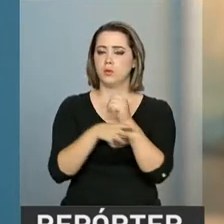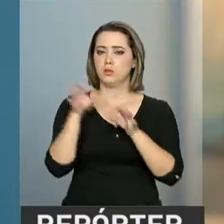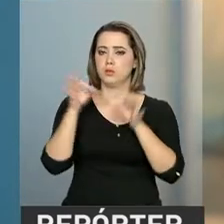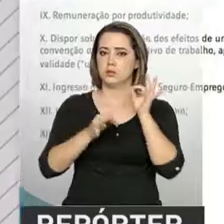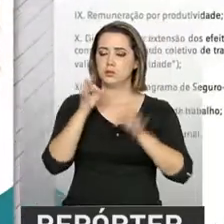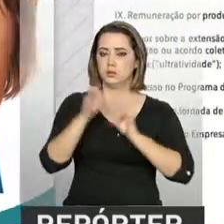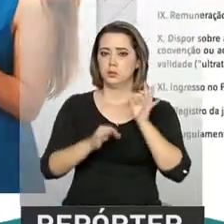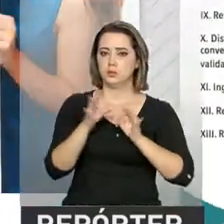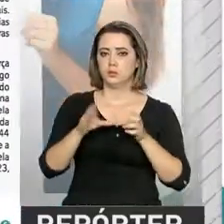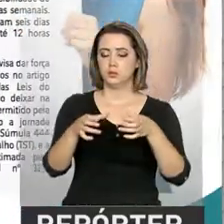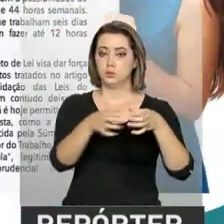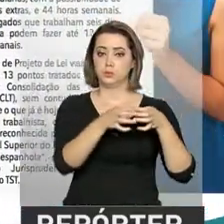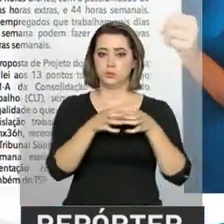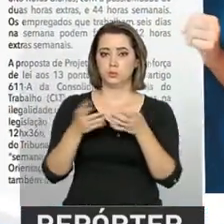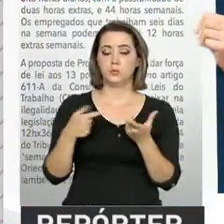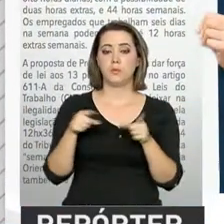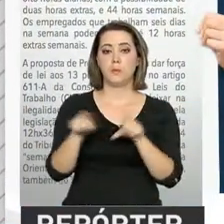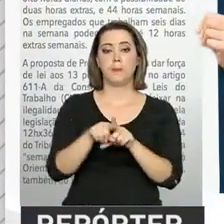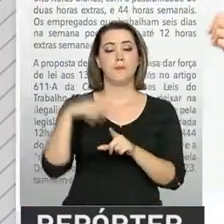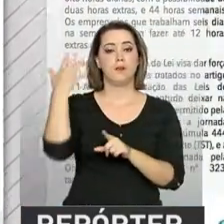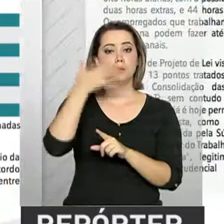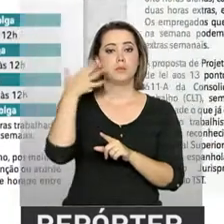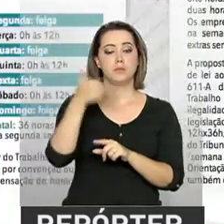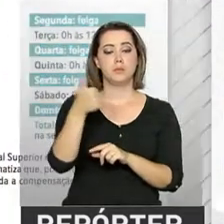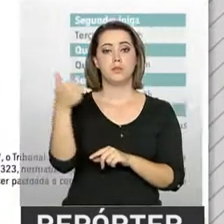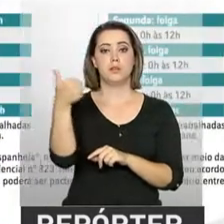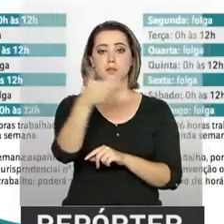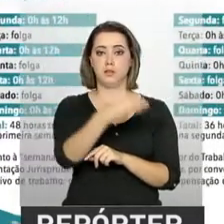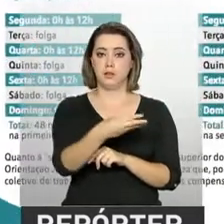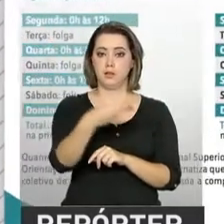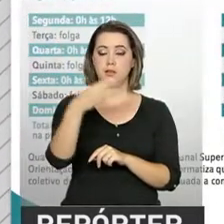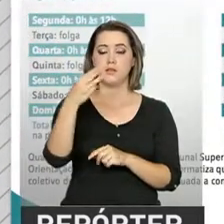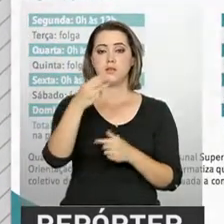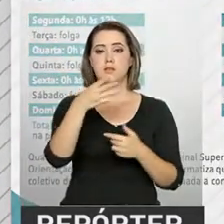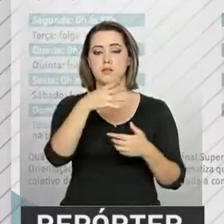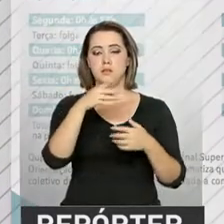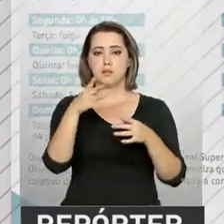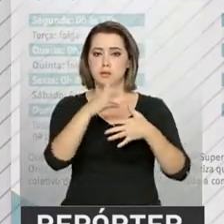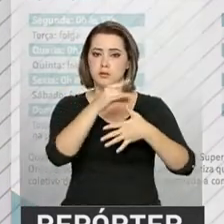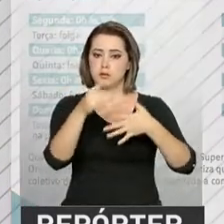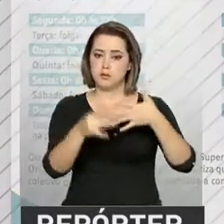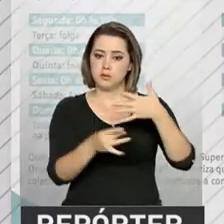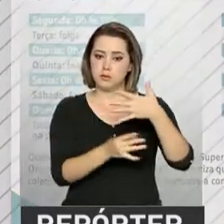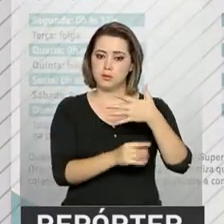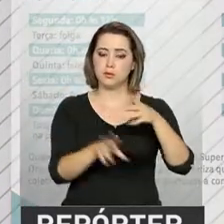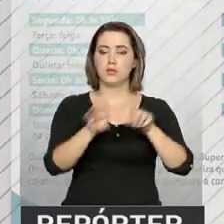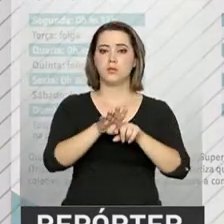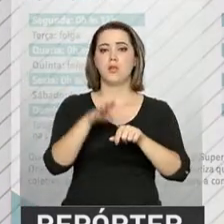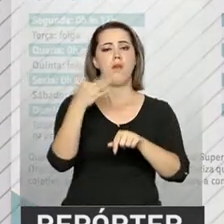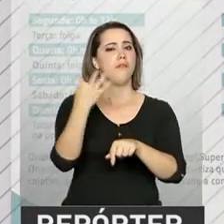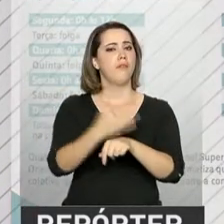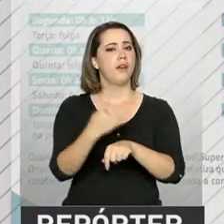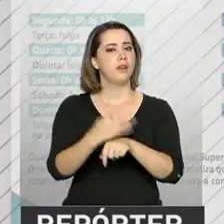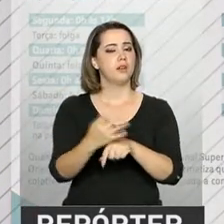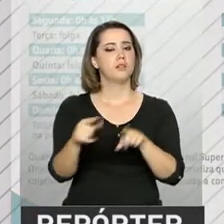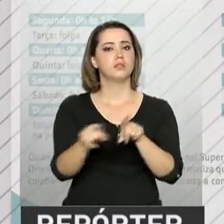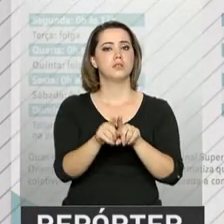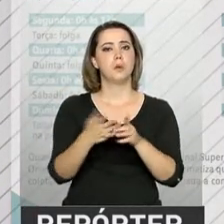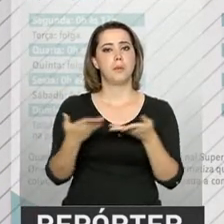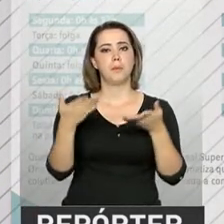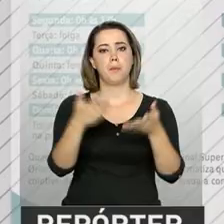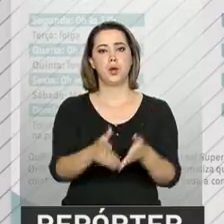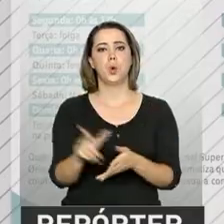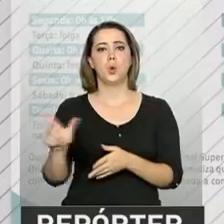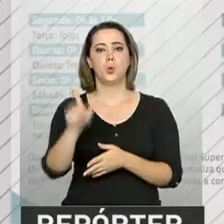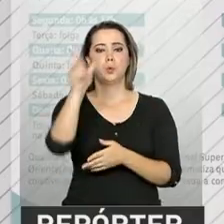de trabalho. A cartilha explica 13 pontos, como férias, trabalho remoto, seguro-desemprego, participação nos lucros